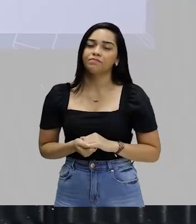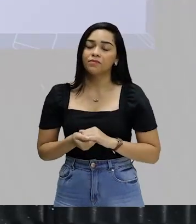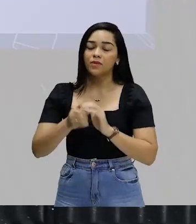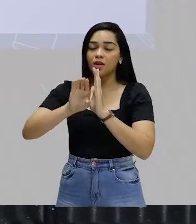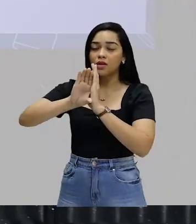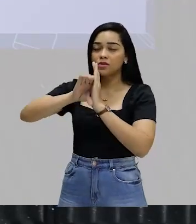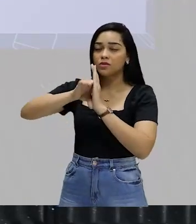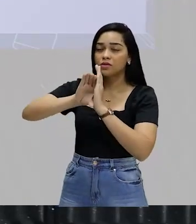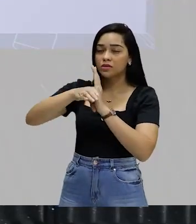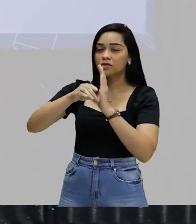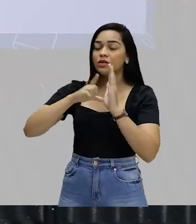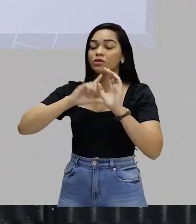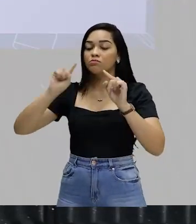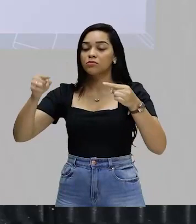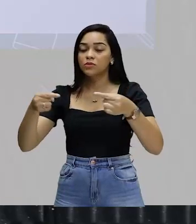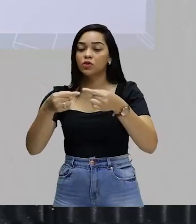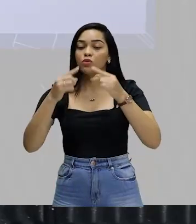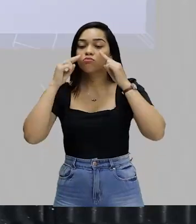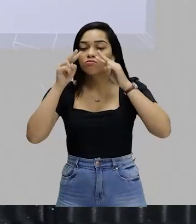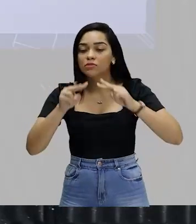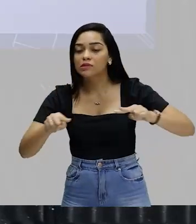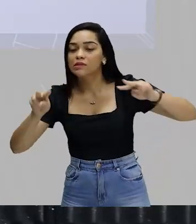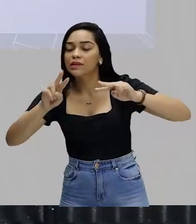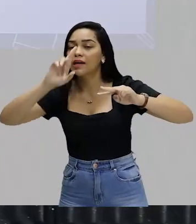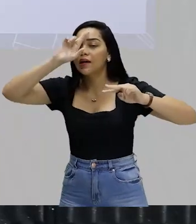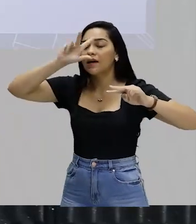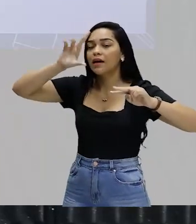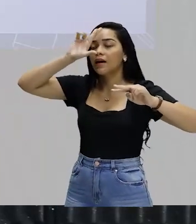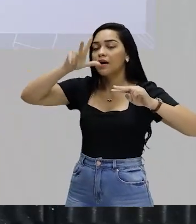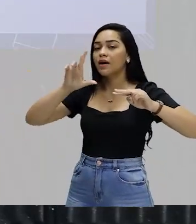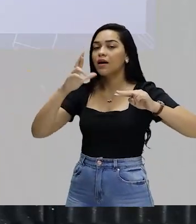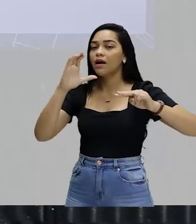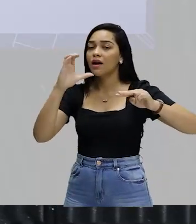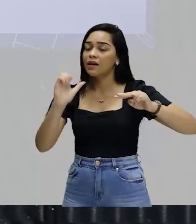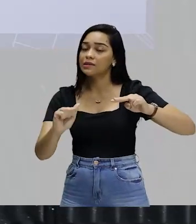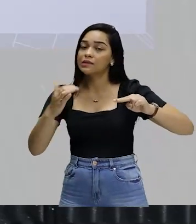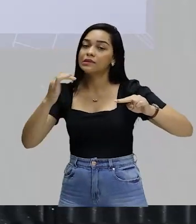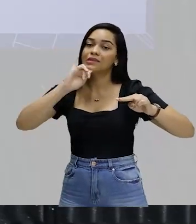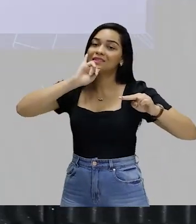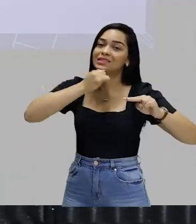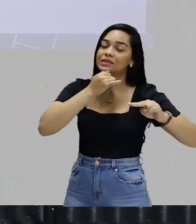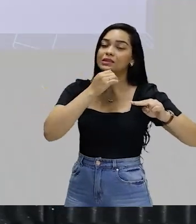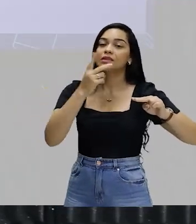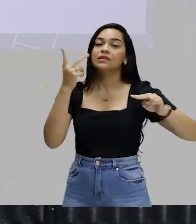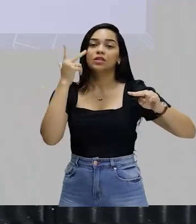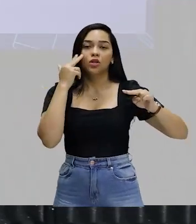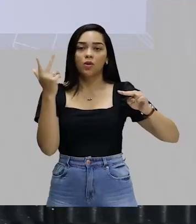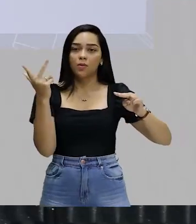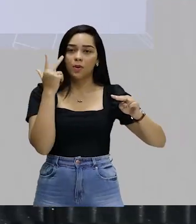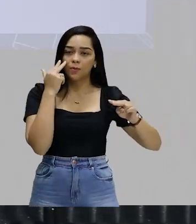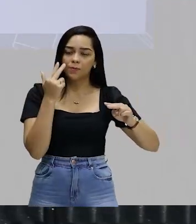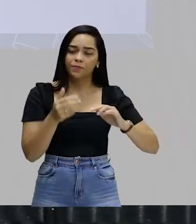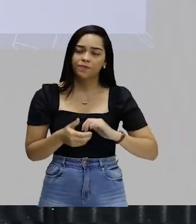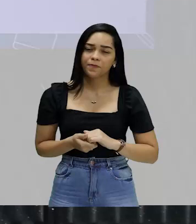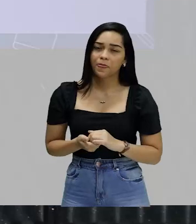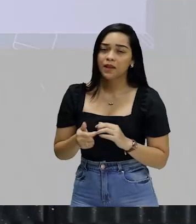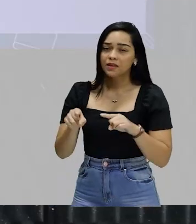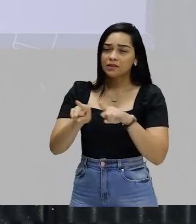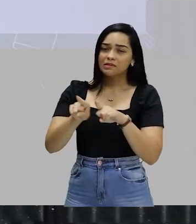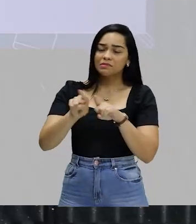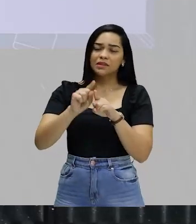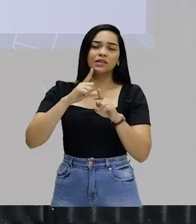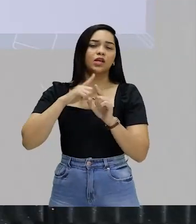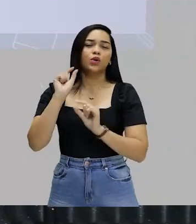conceito está de acordo com a visão equivocada sobre raça, que infelizmente ainda é muito comum. E também